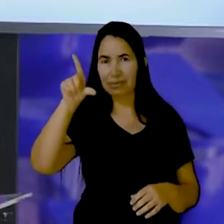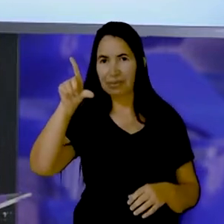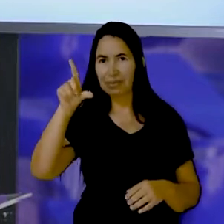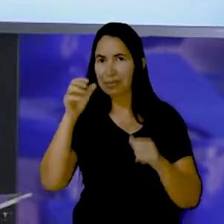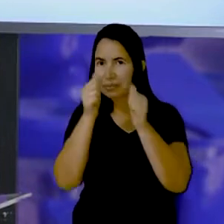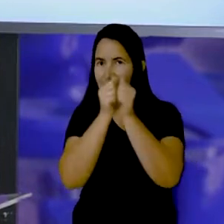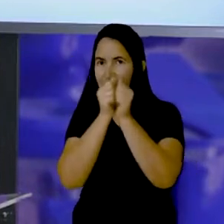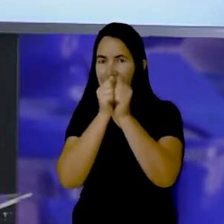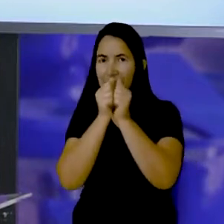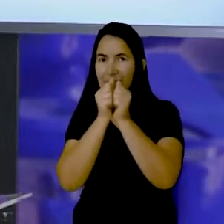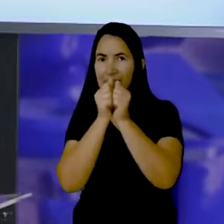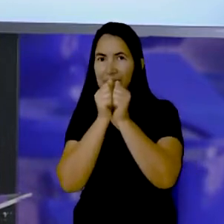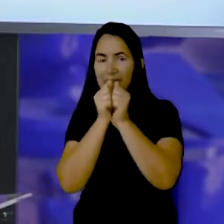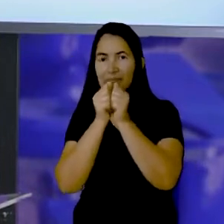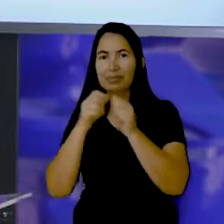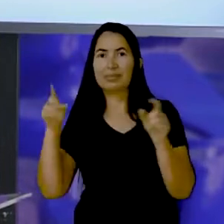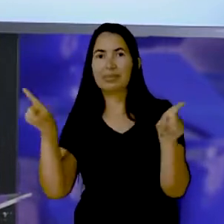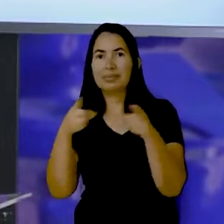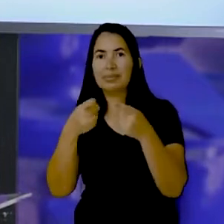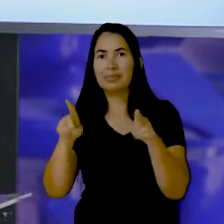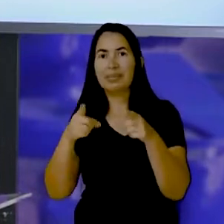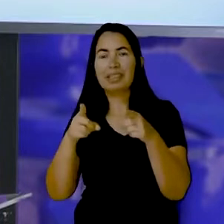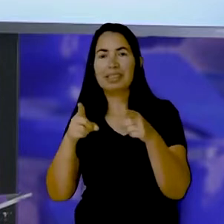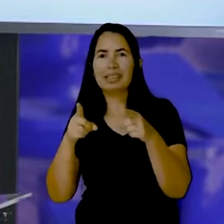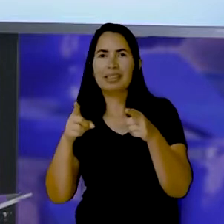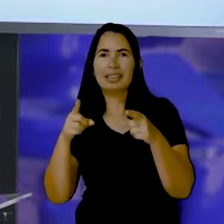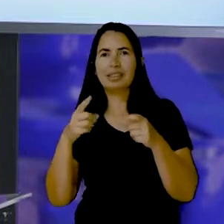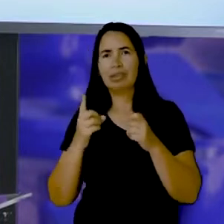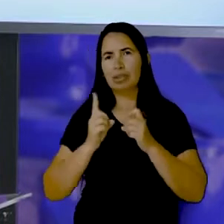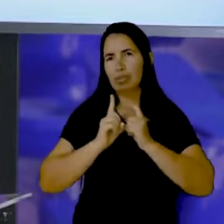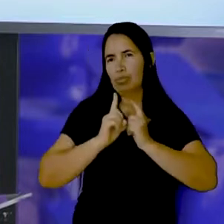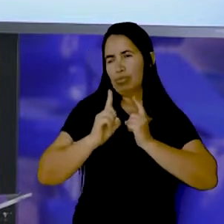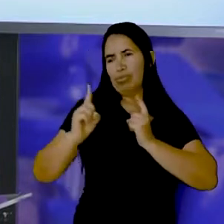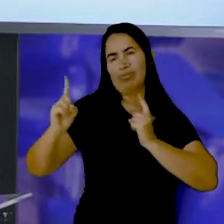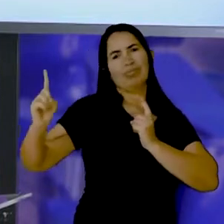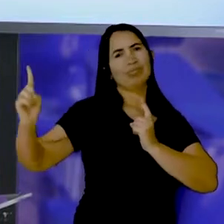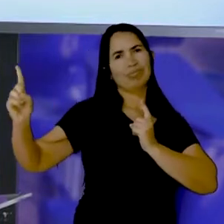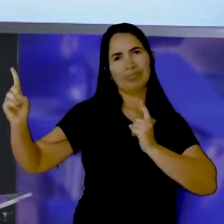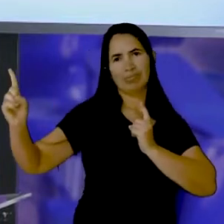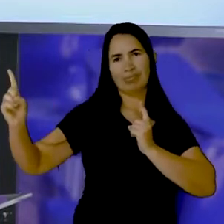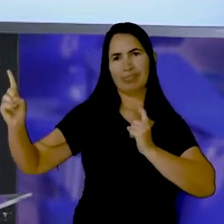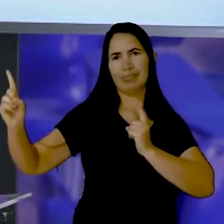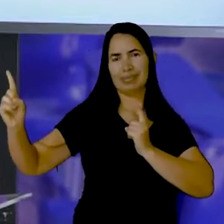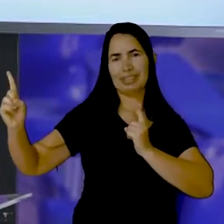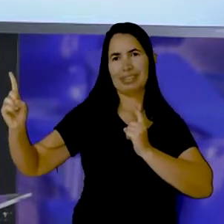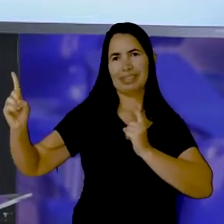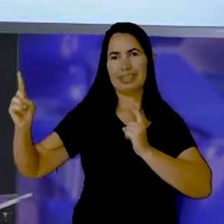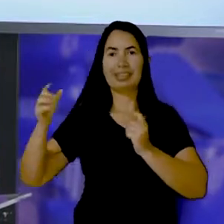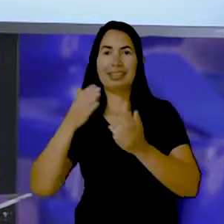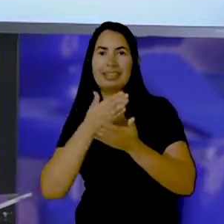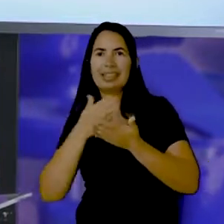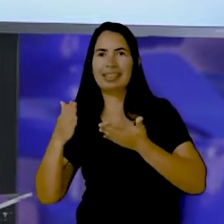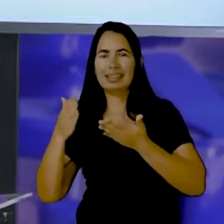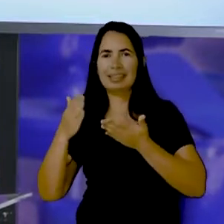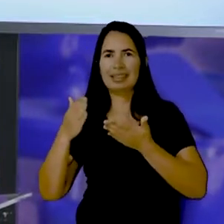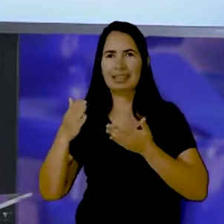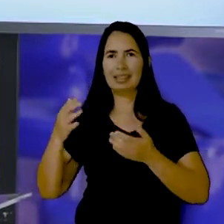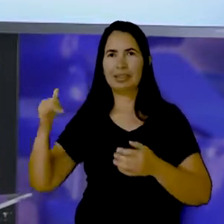Senão não vale É a música Fico Assim Sem Você Vamos começar, ó